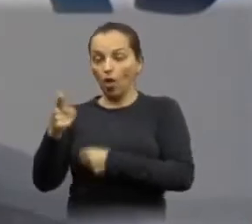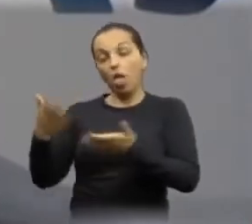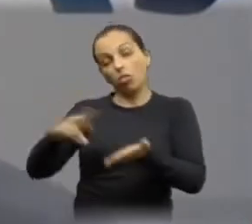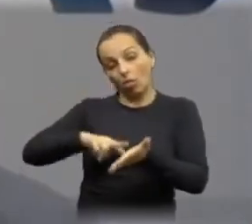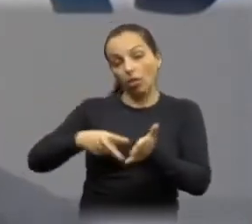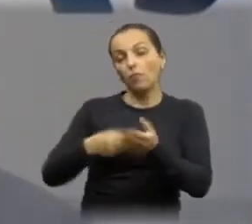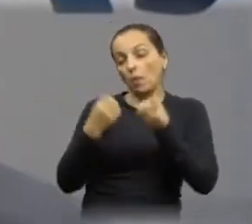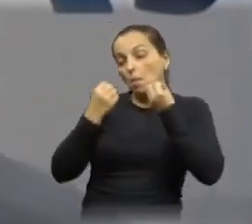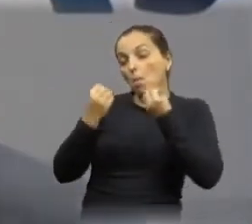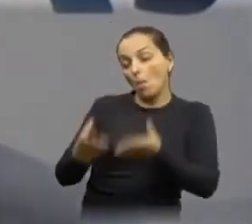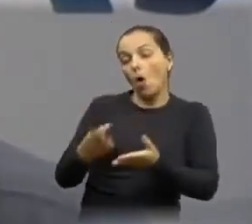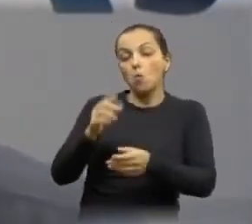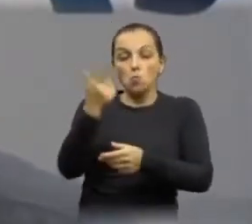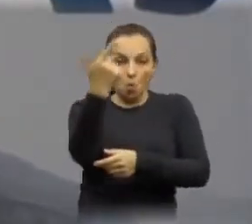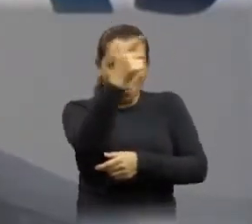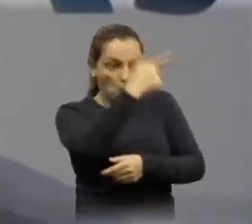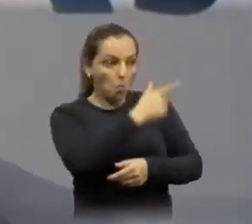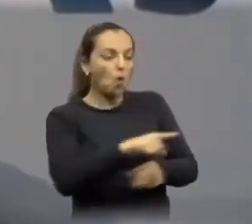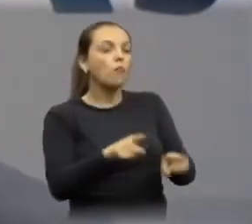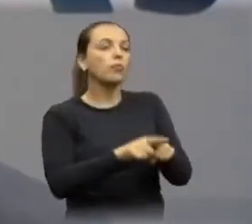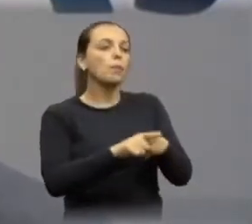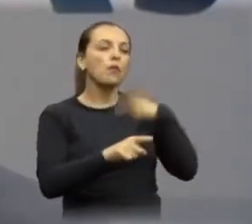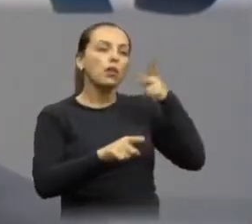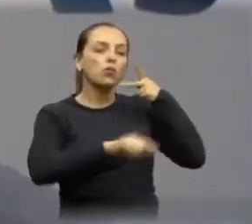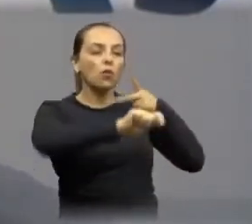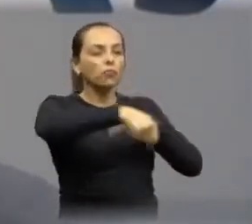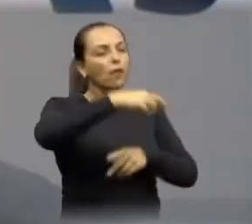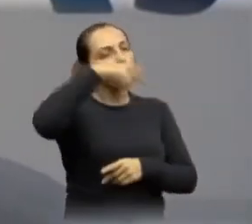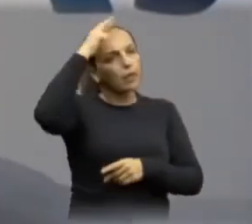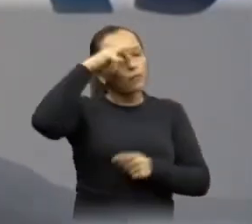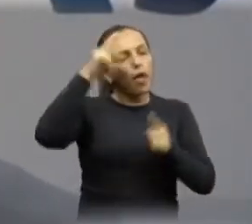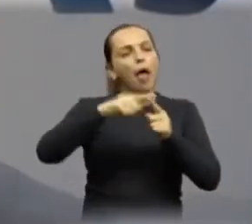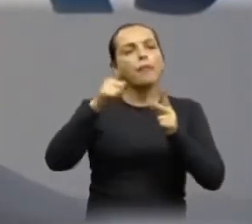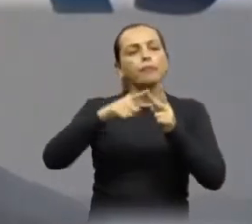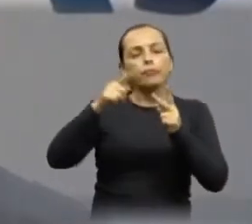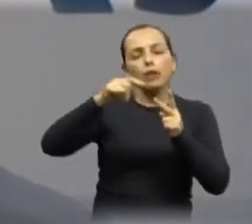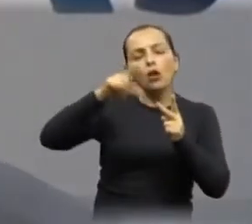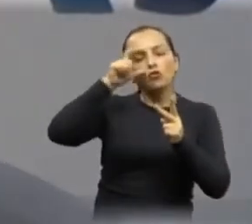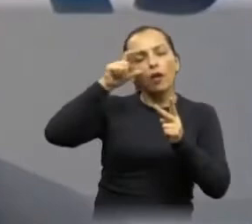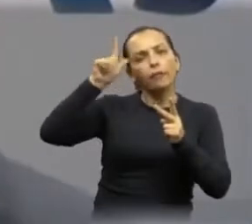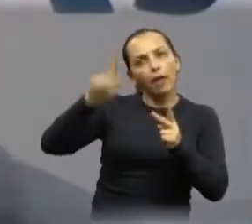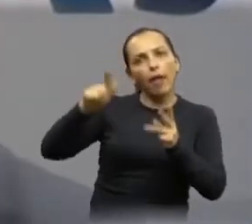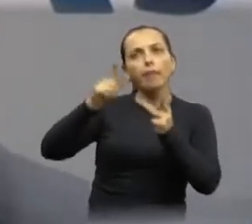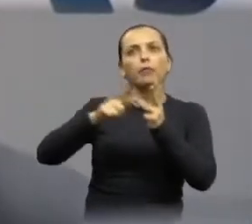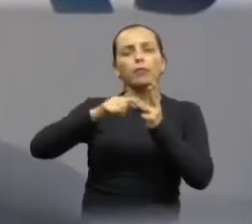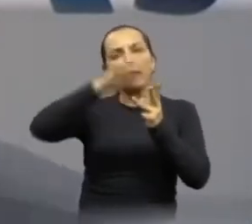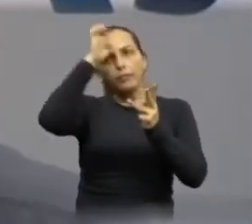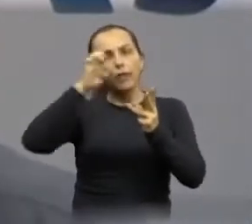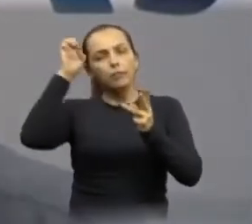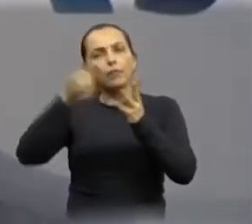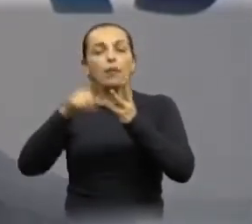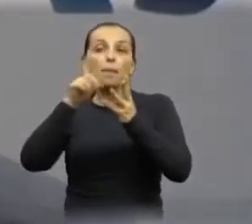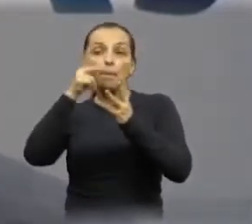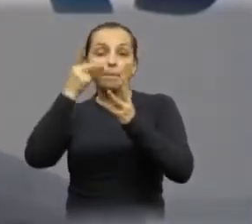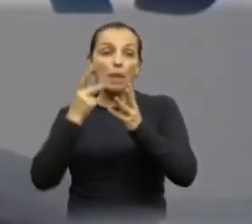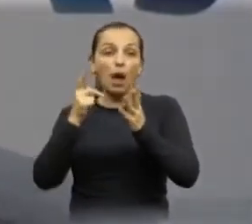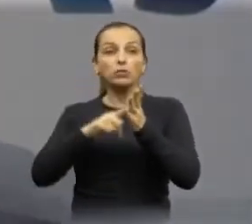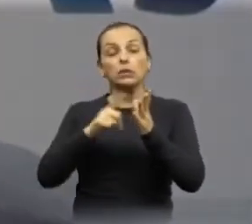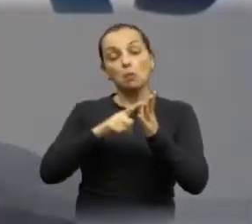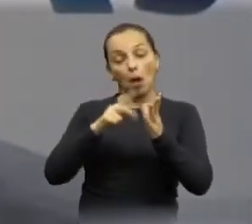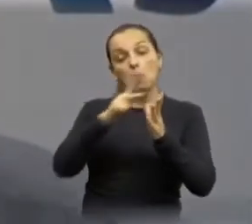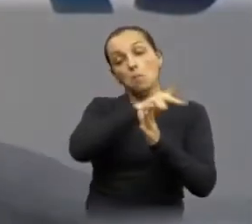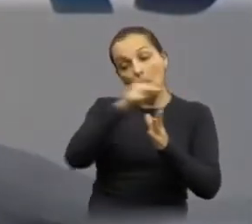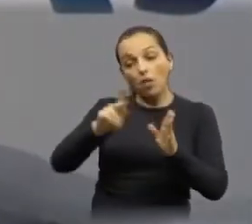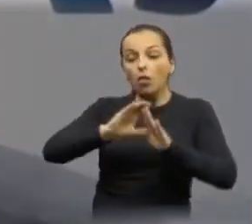entre outros aí, nós temos o Rafael de Anjos, temos o Gerson da Farmácia, o Edson Well, o Paulo Landim e o presidente da mesa,